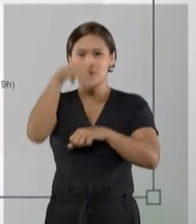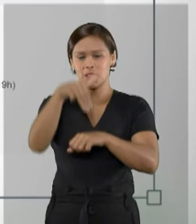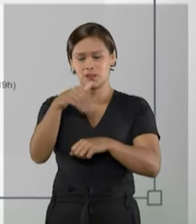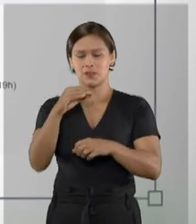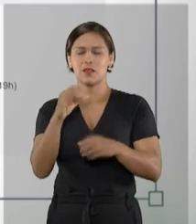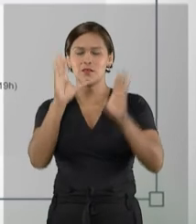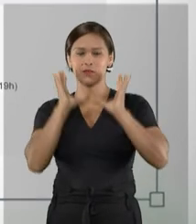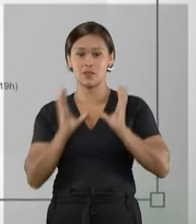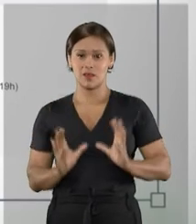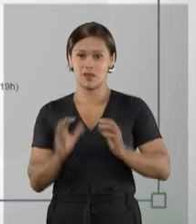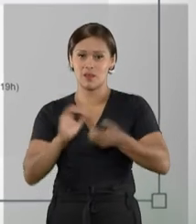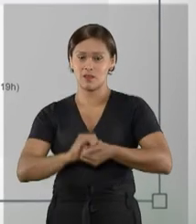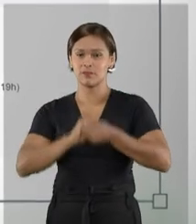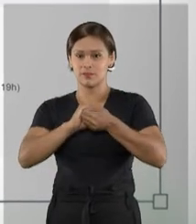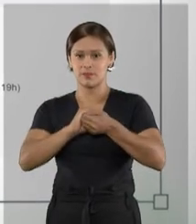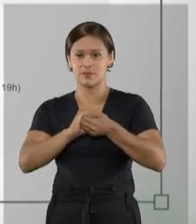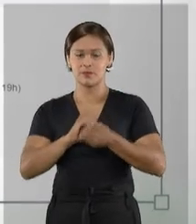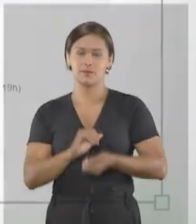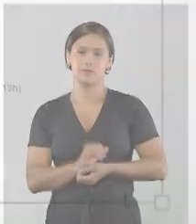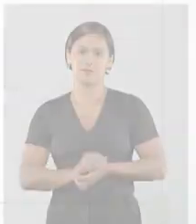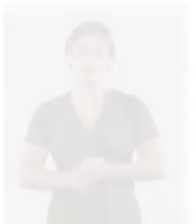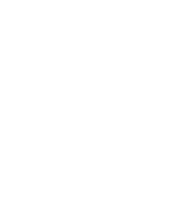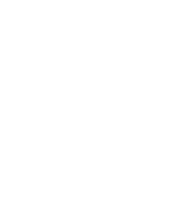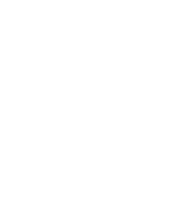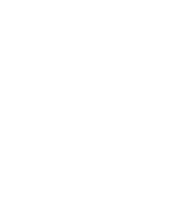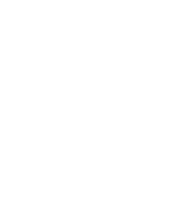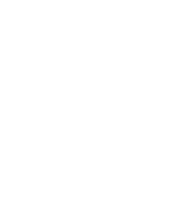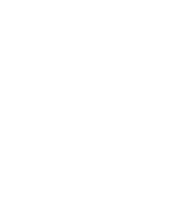Magistratura e cidadania de mãos dadas.